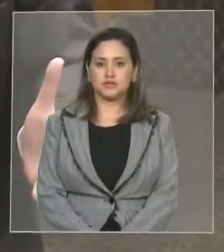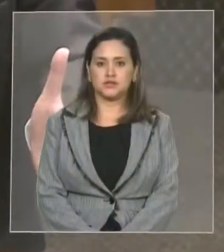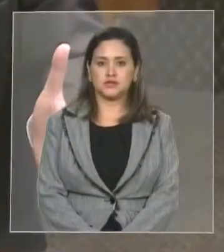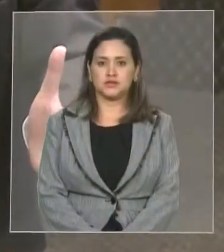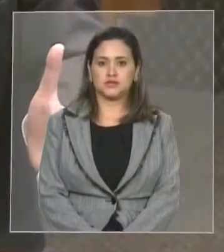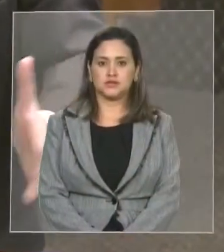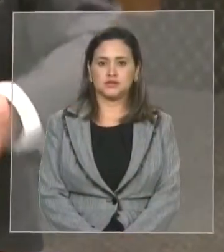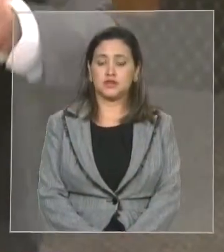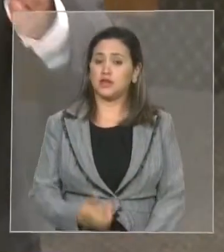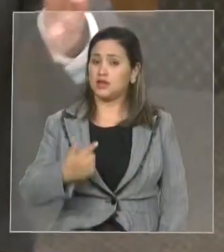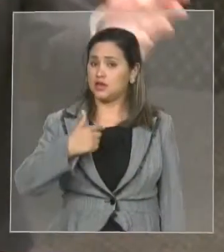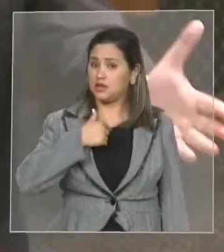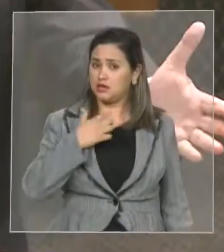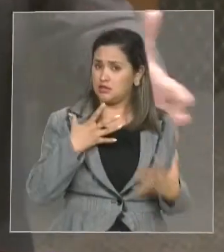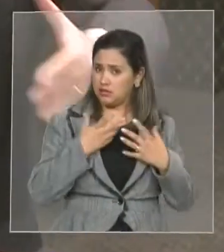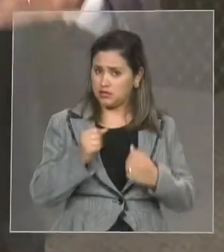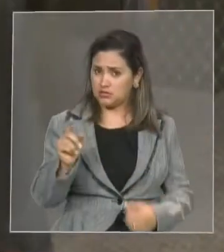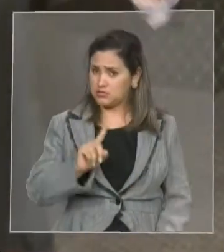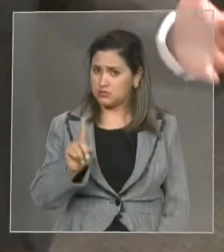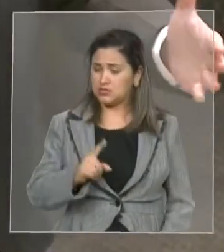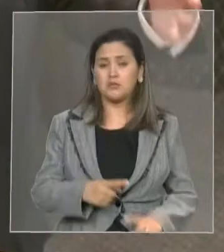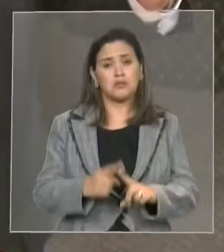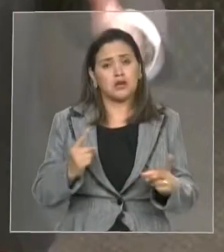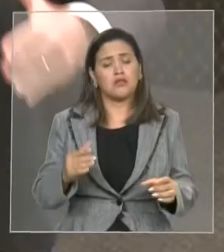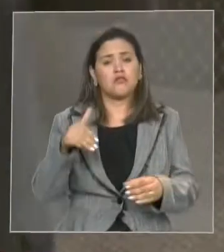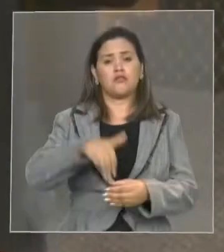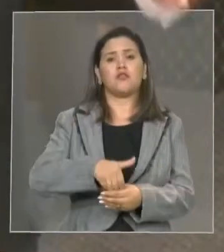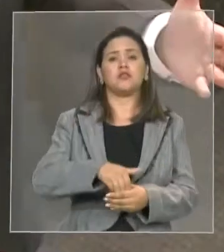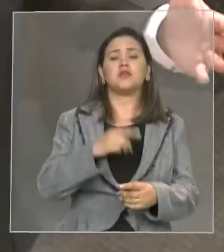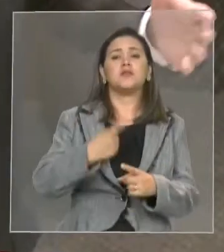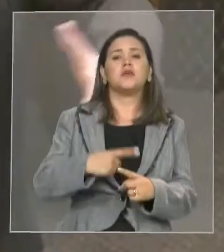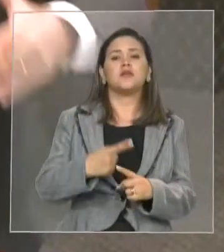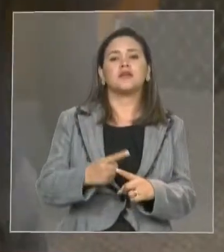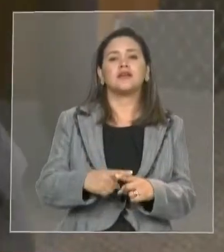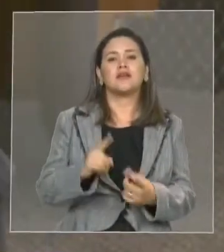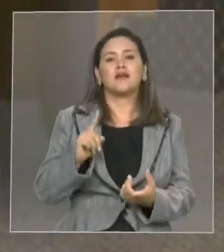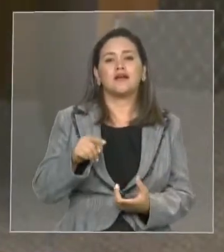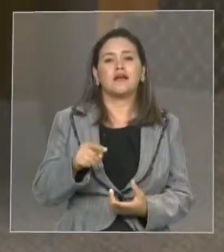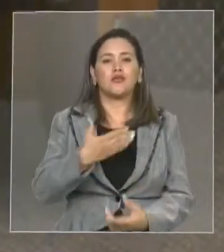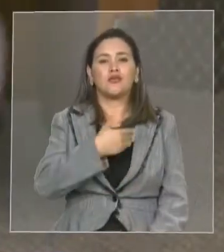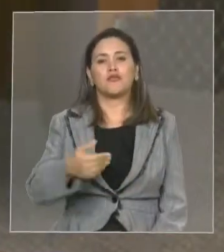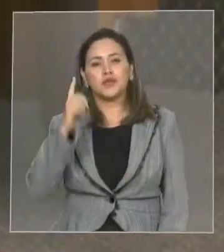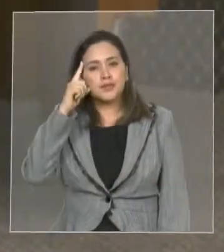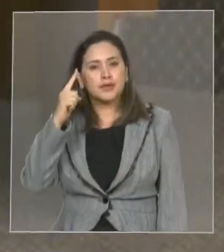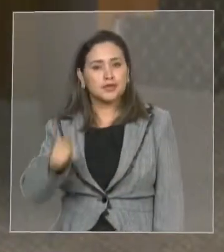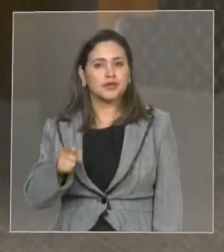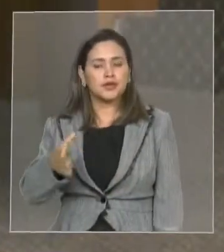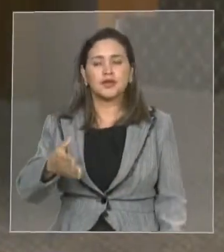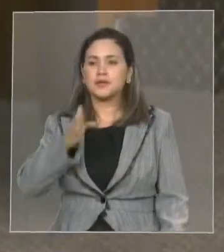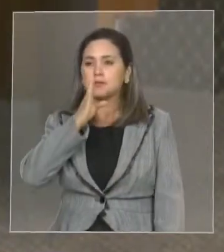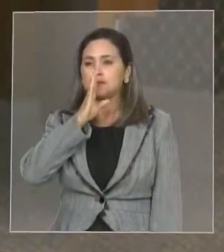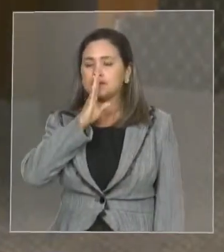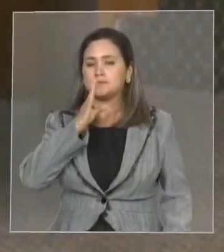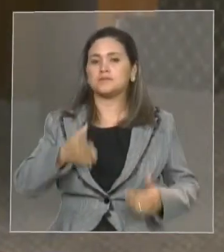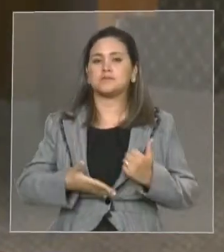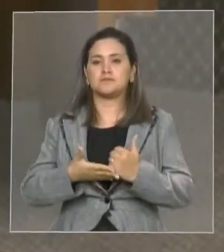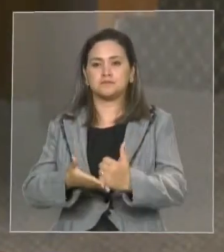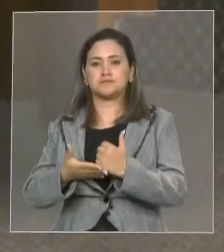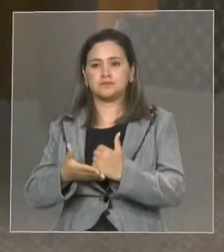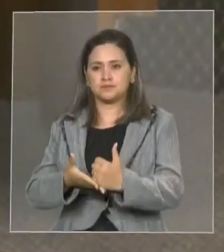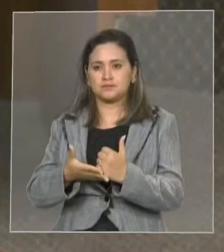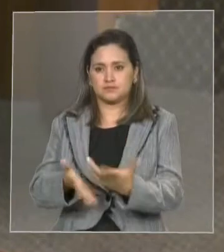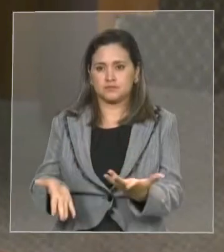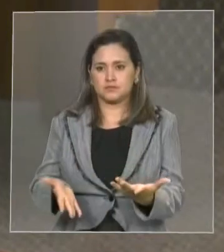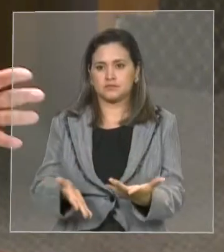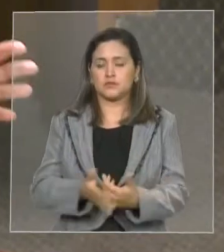posição, mas estão votando porque é uma posição do governo, eles apoiam o governo, então tem que fazer essa votação. Por isso,